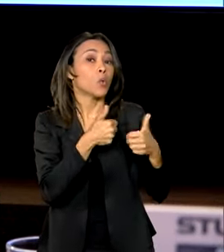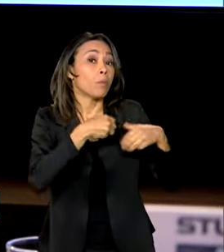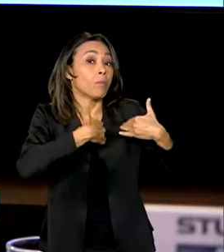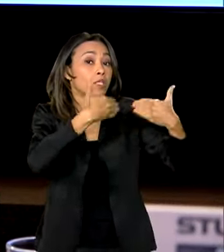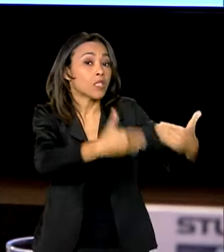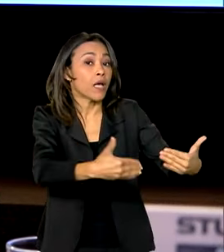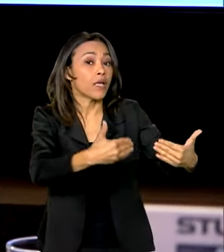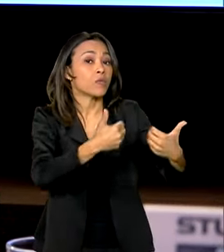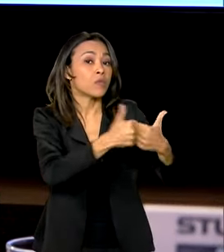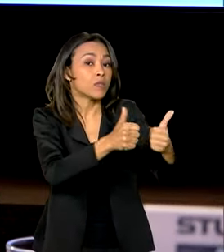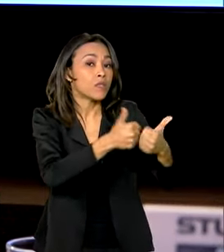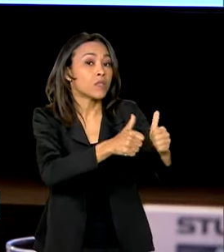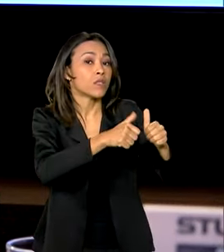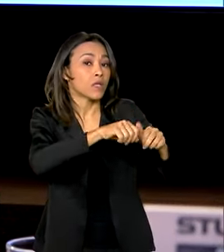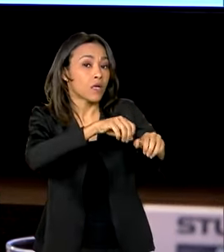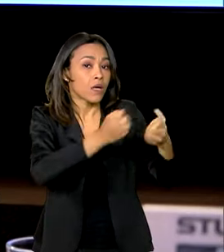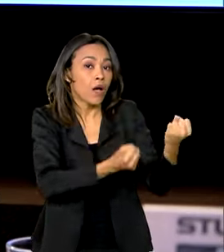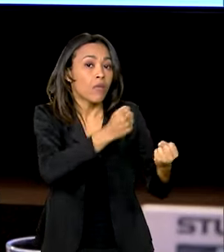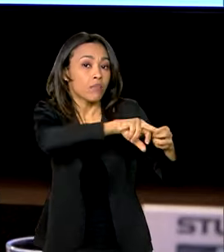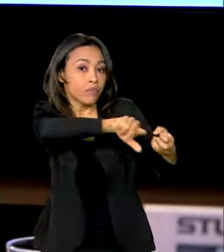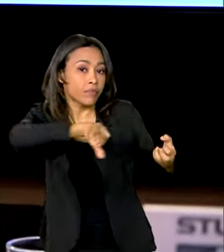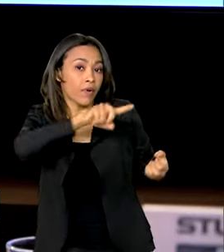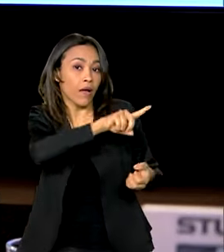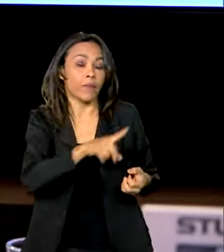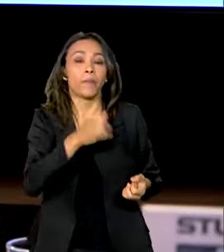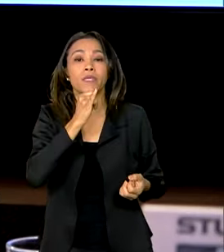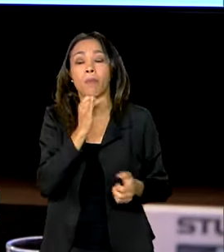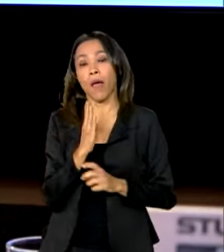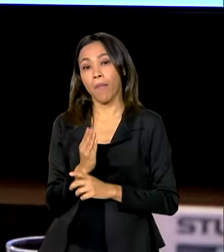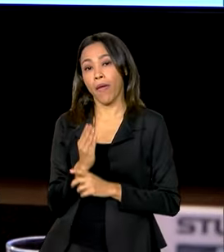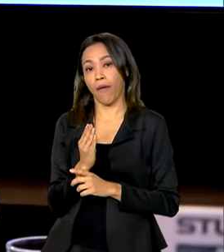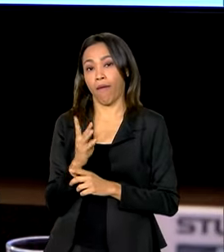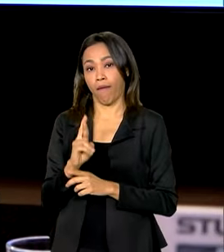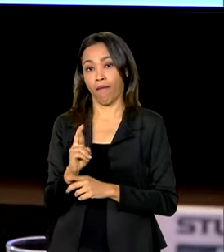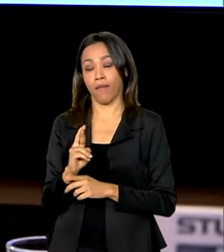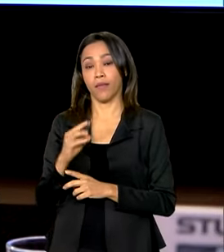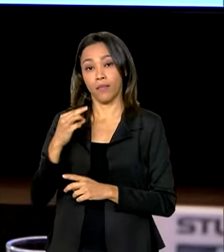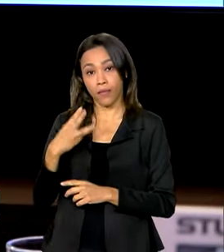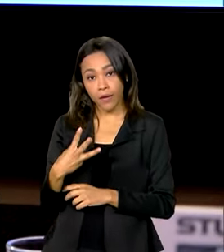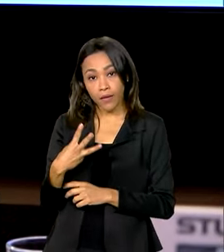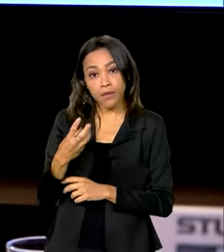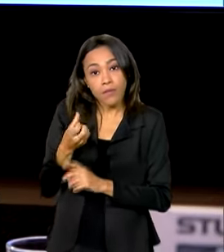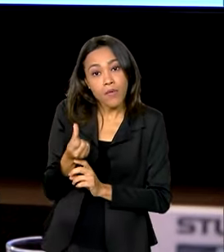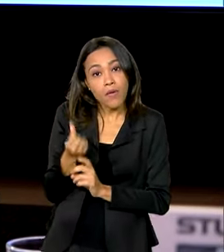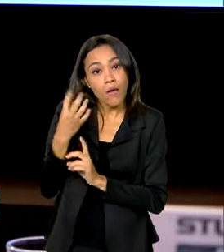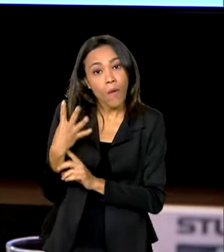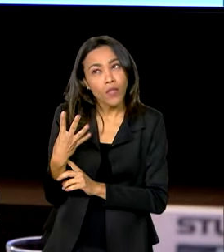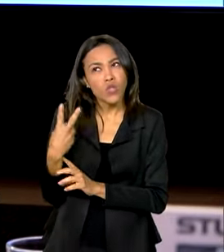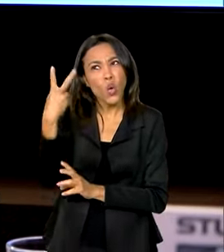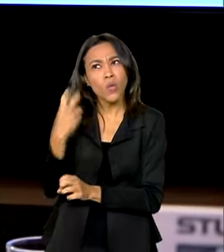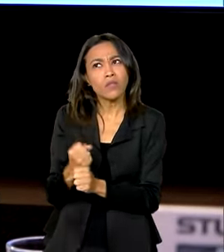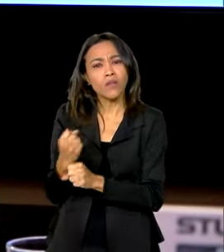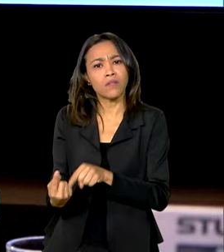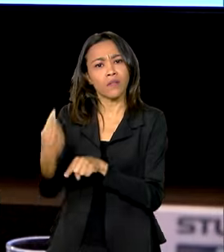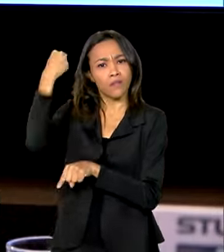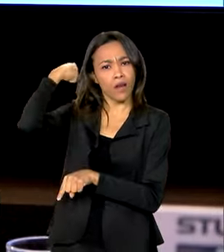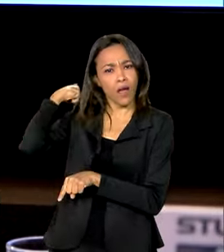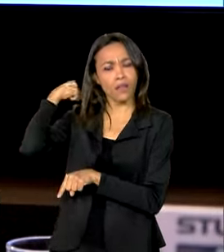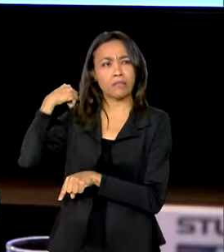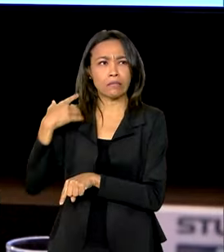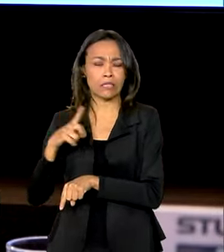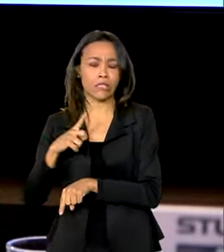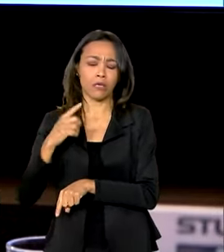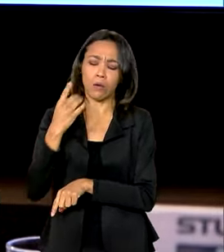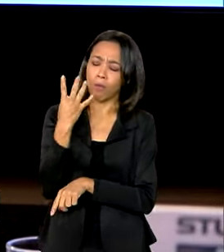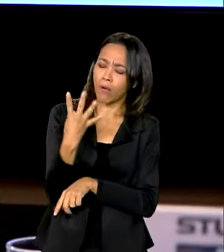para qualquer produtor, por exemplo, no estado de Rondônia, a BR-364, que há dois anos atrás tinha entre 4